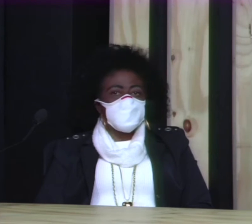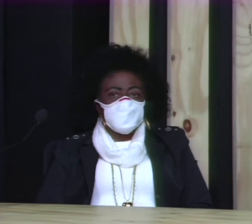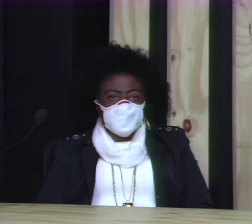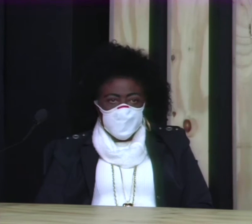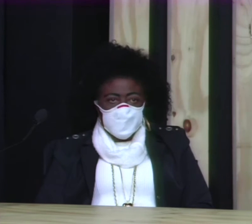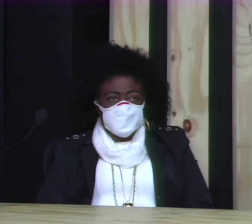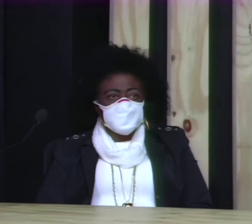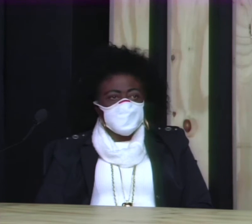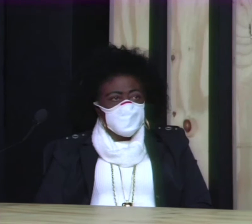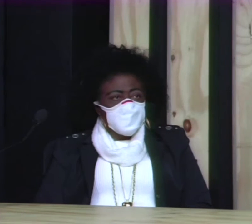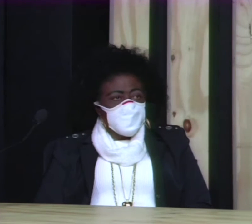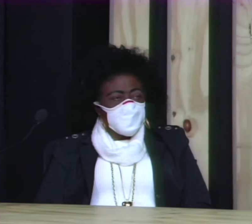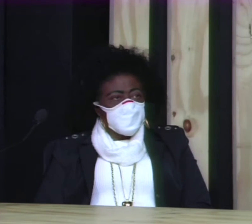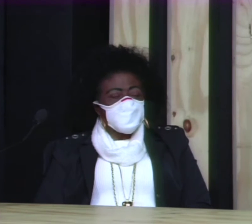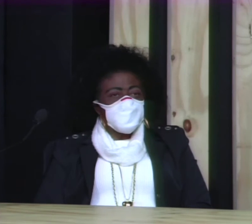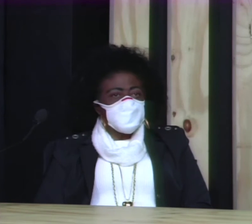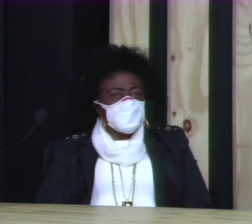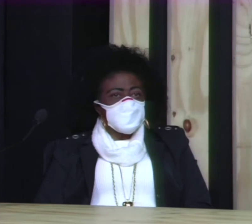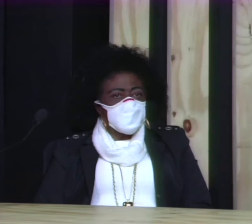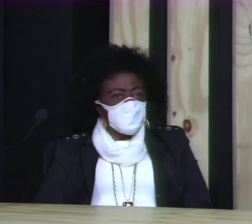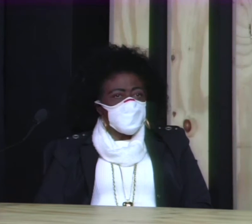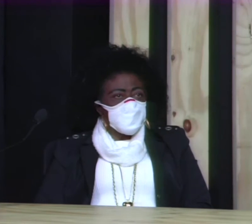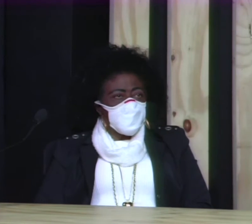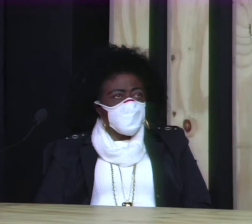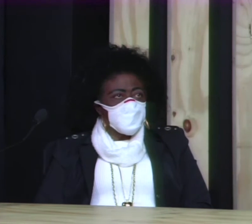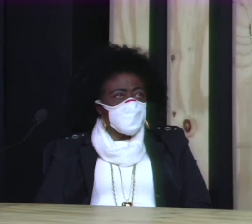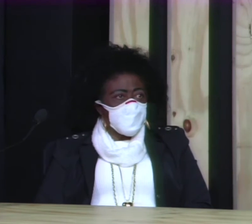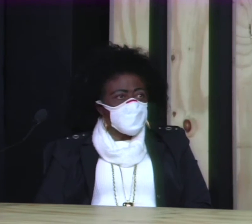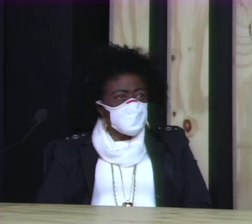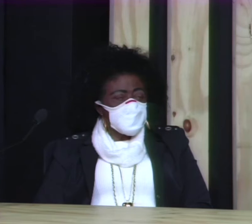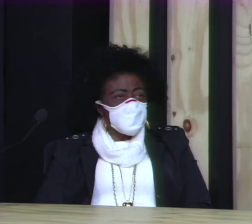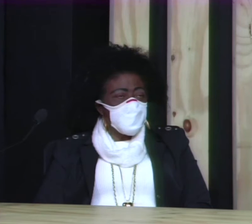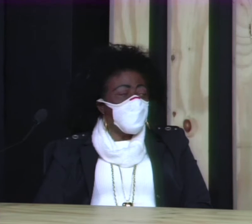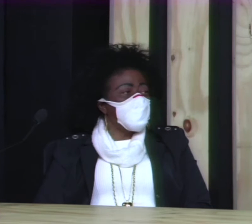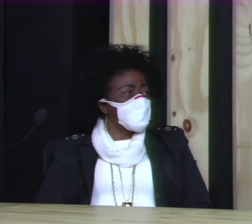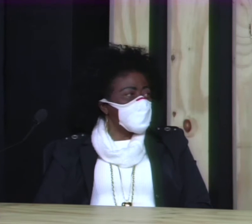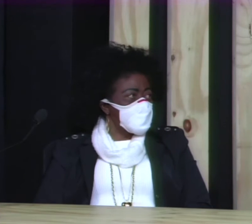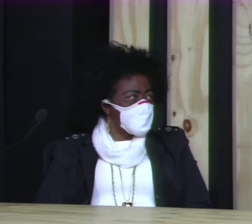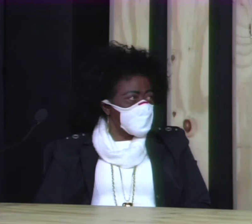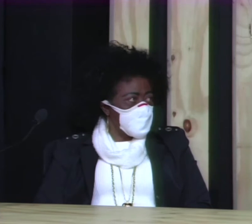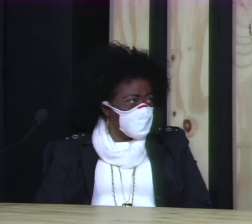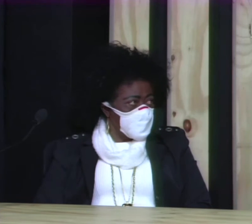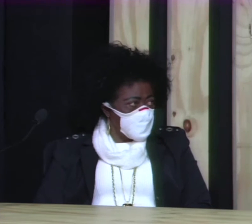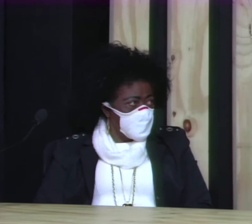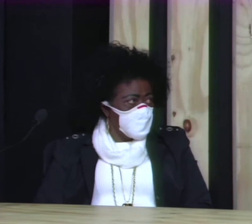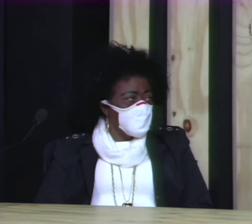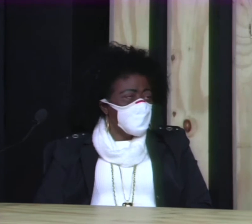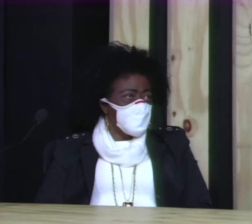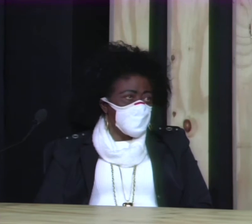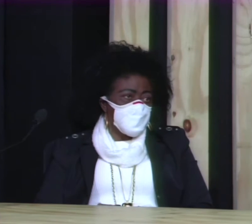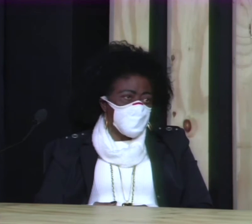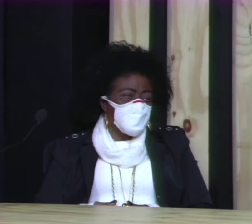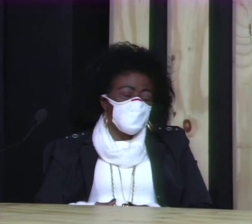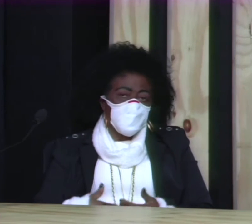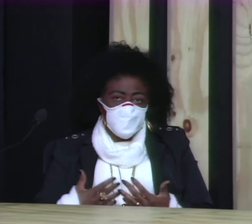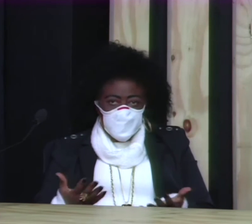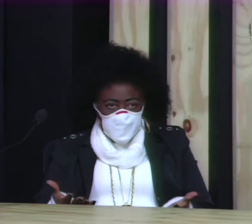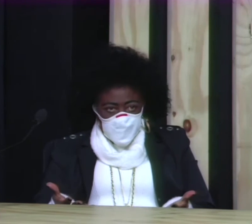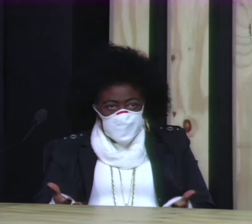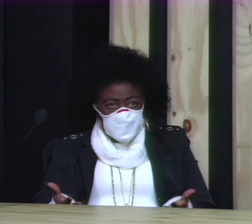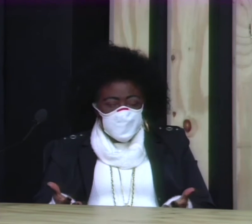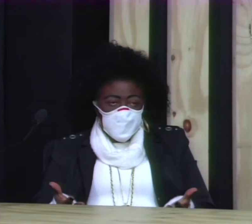Ela era clara que nós deveríamos ser abordados e, em resistindo, que então,